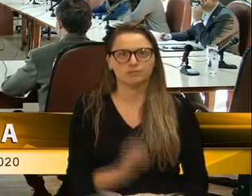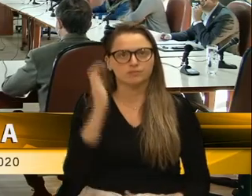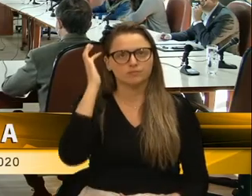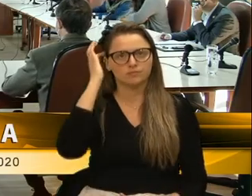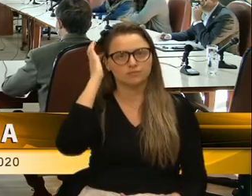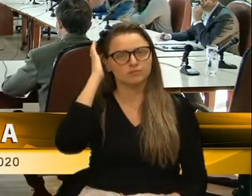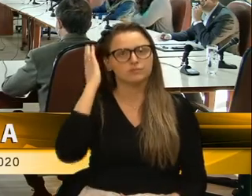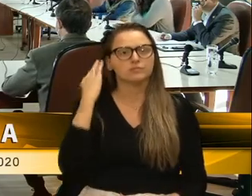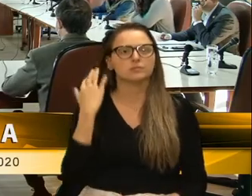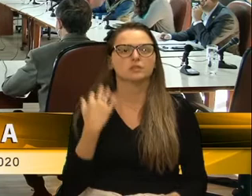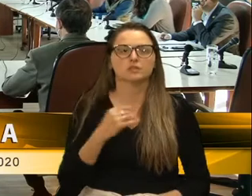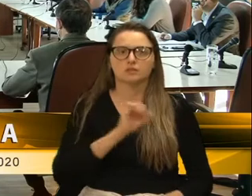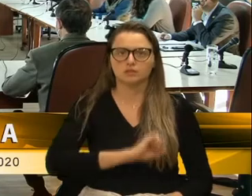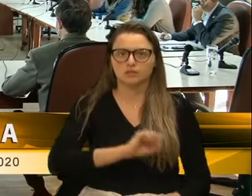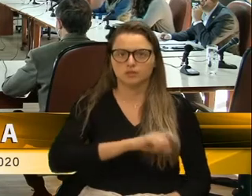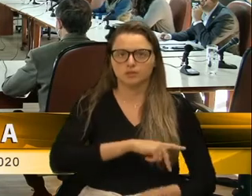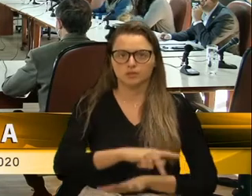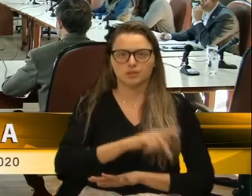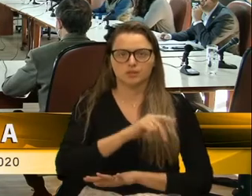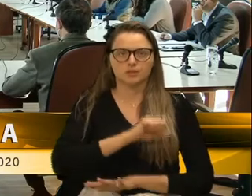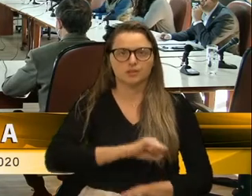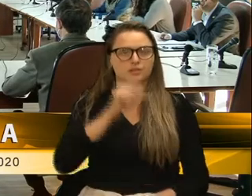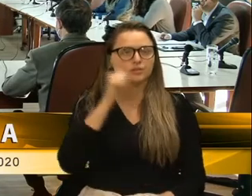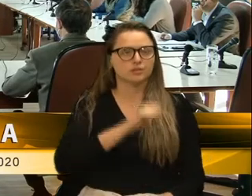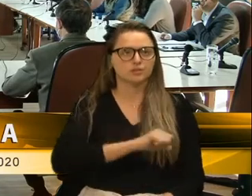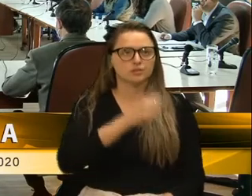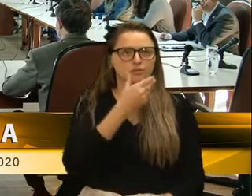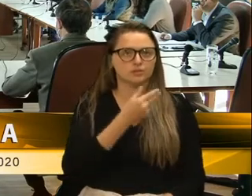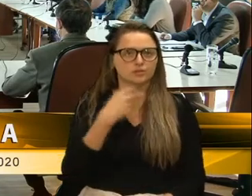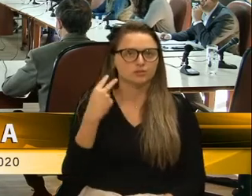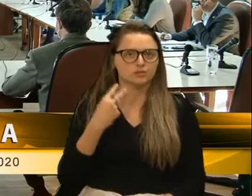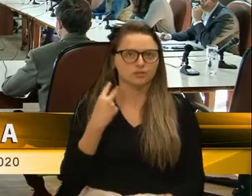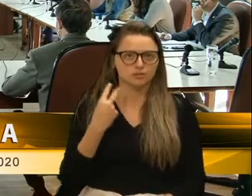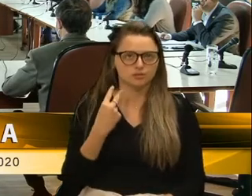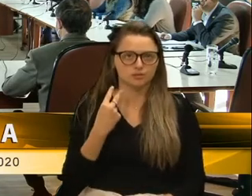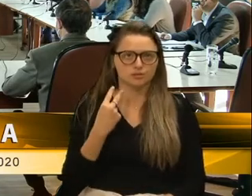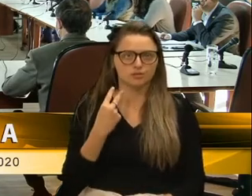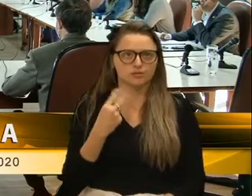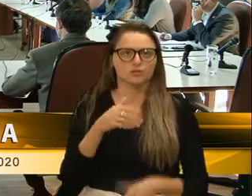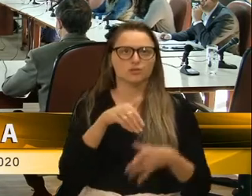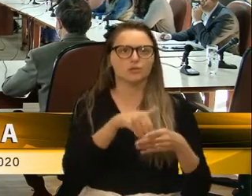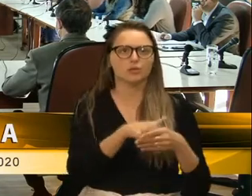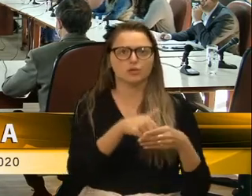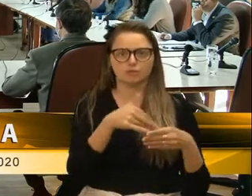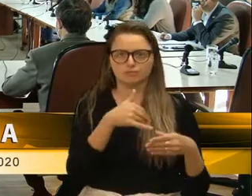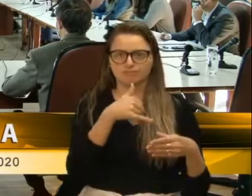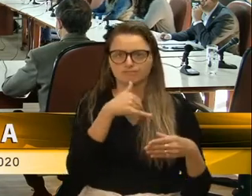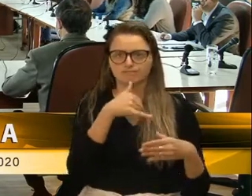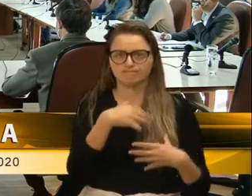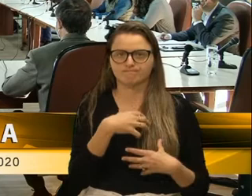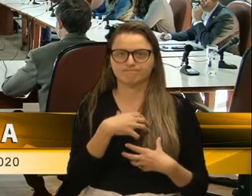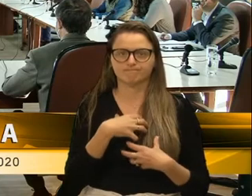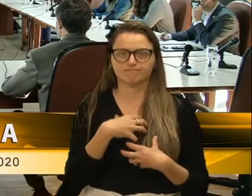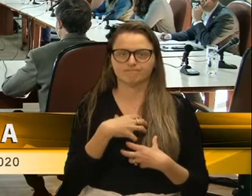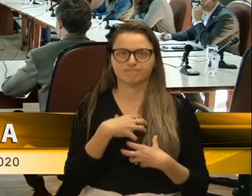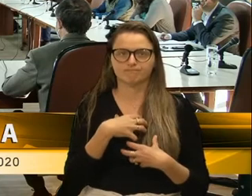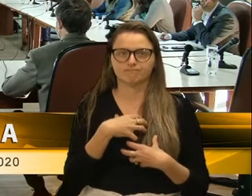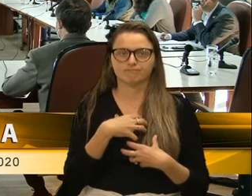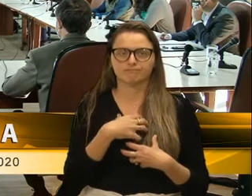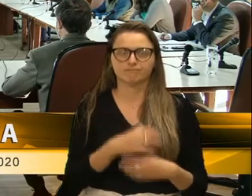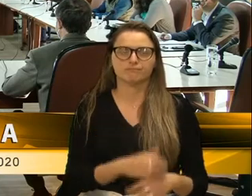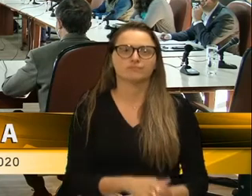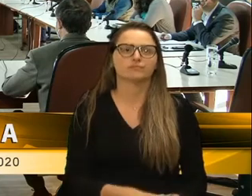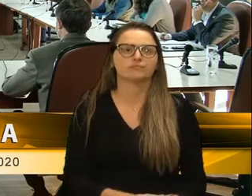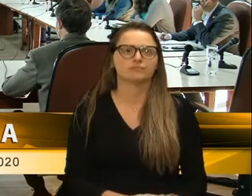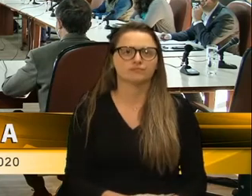Senhor presidente, senhoras e senhores vereadores, nós temos votos a pesar aqui, para encaminhar, e